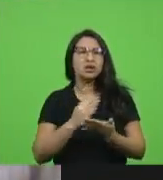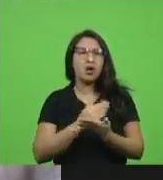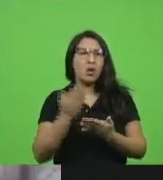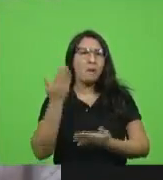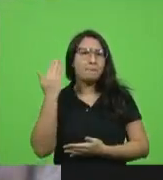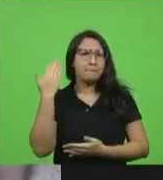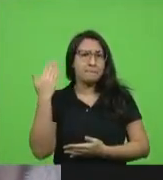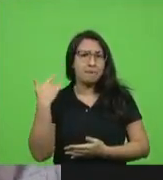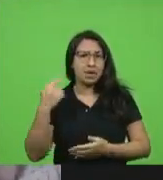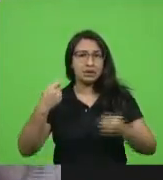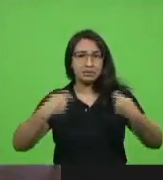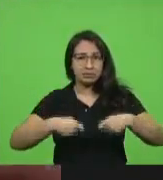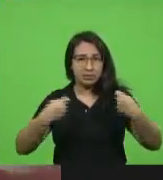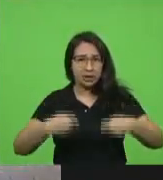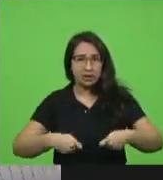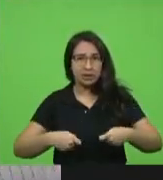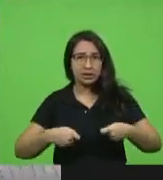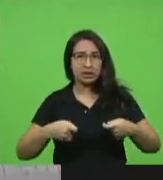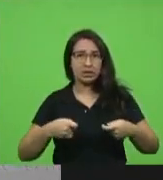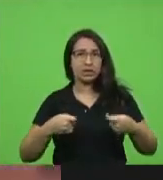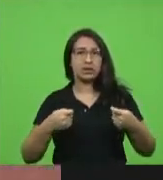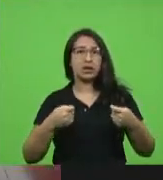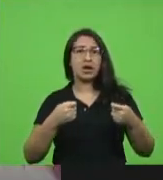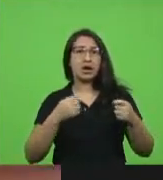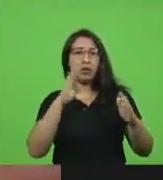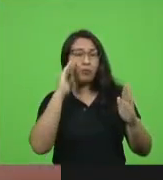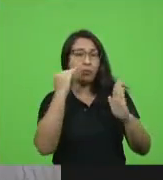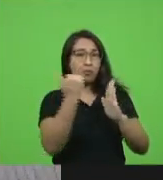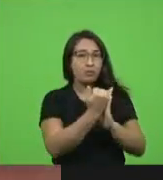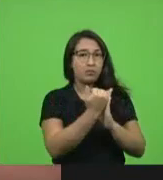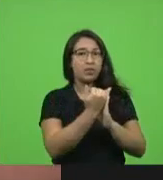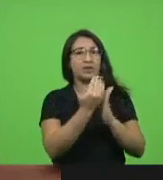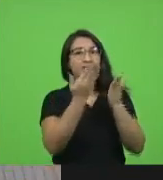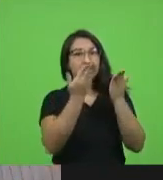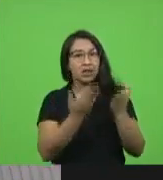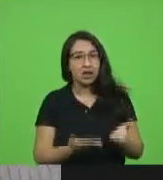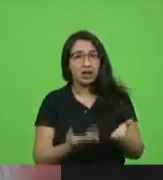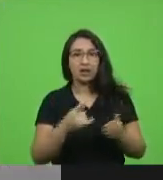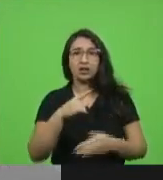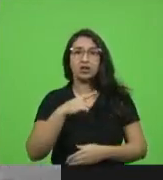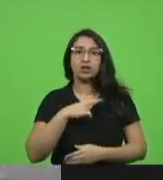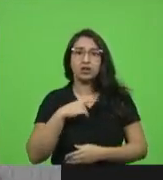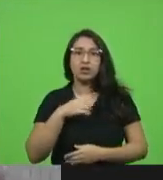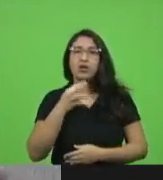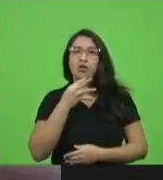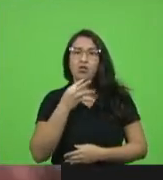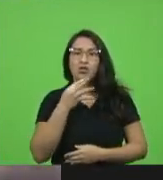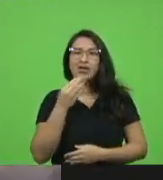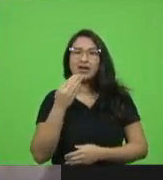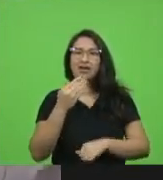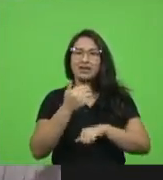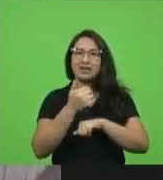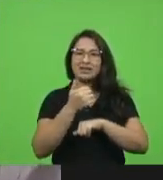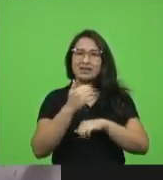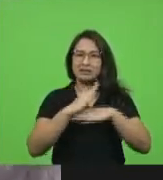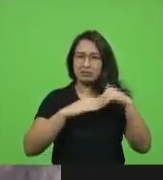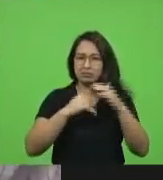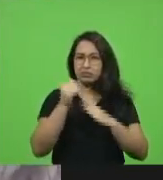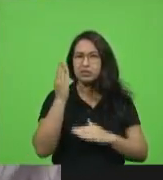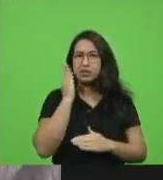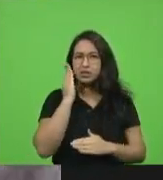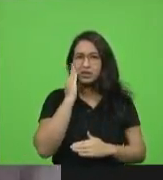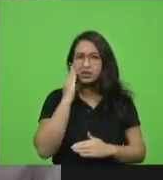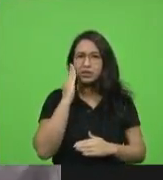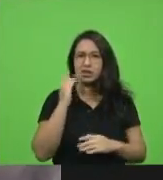quando nós precisamos obedecer aqueles que tem conhecimento aqueles que fazem a